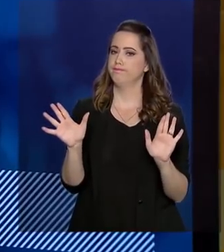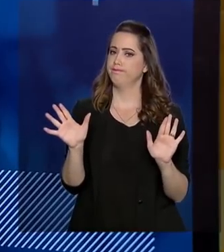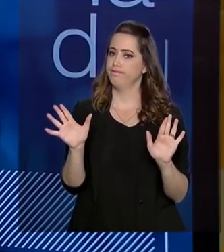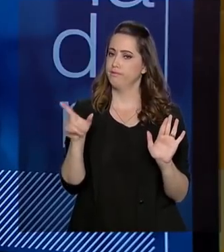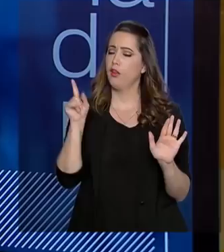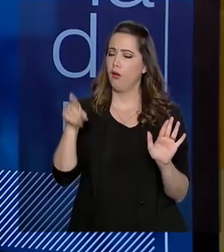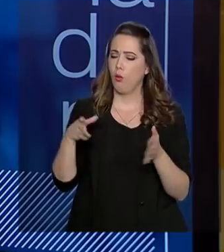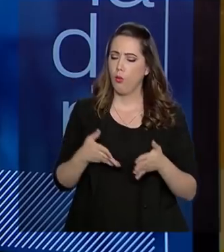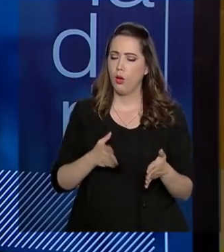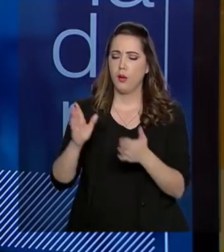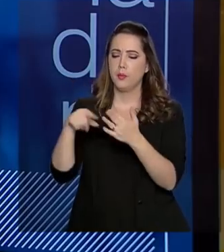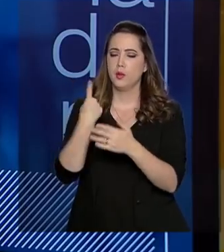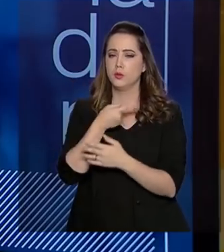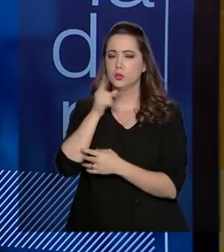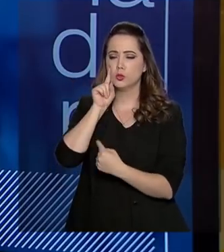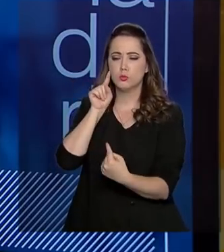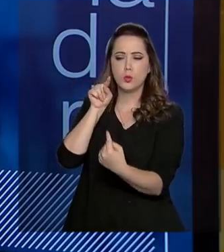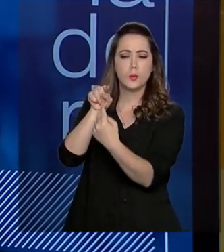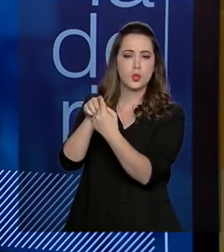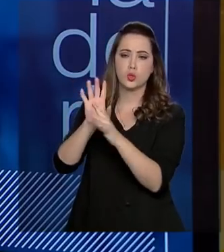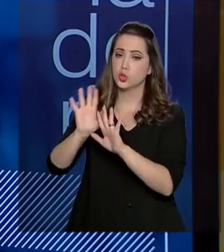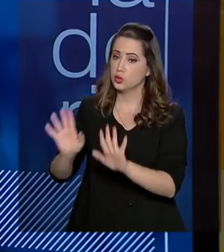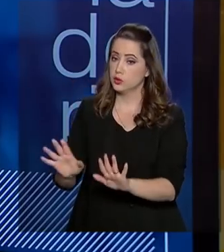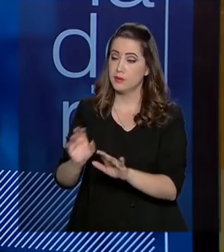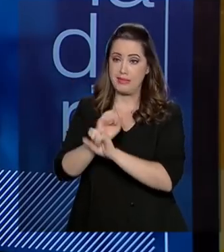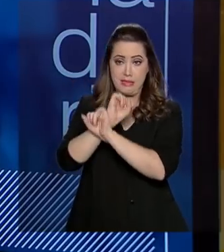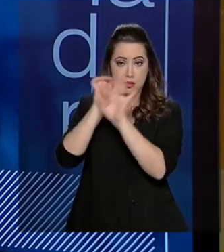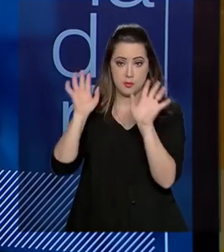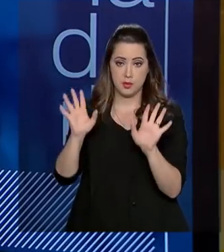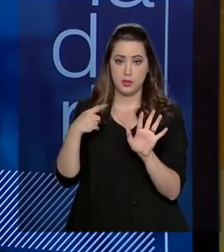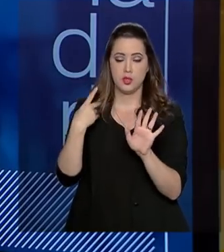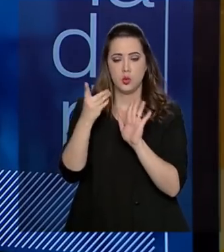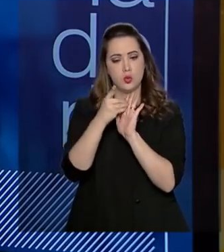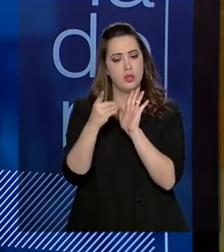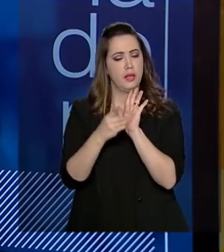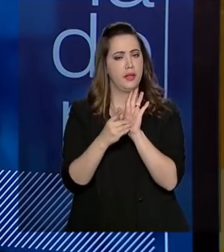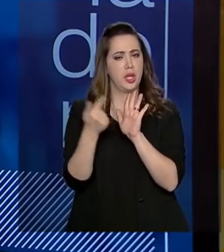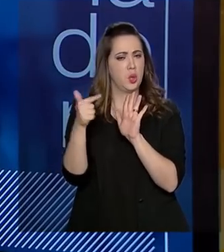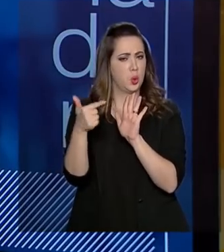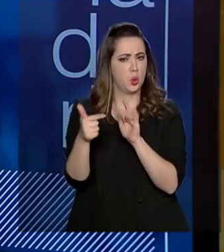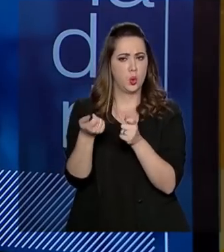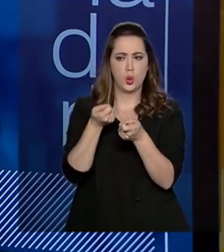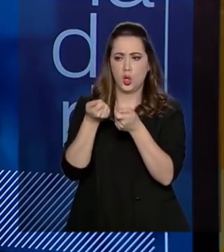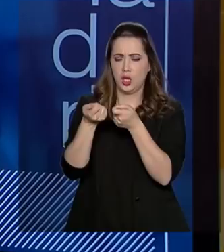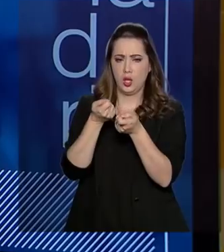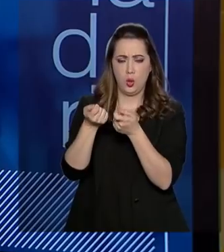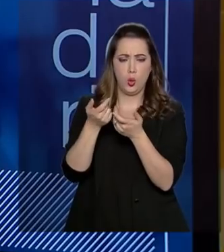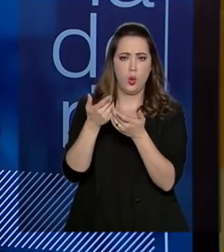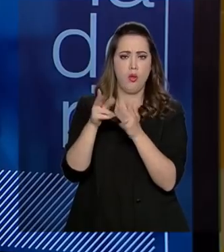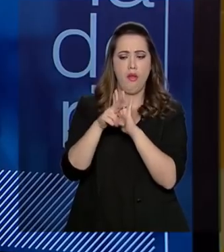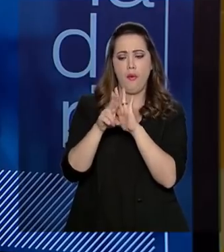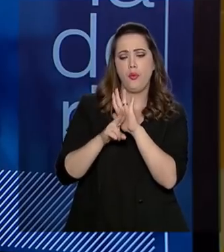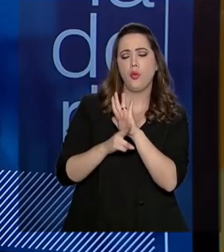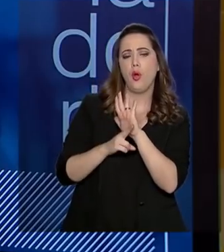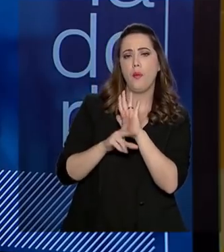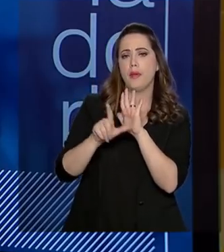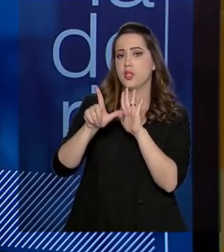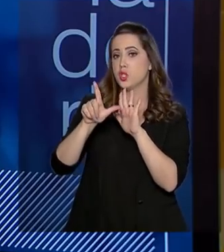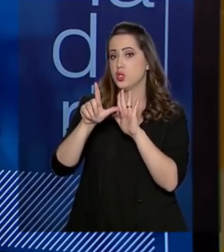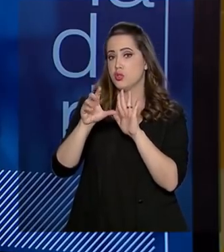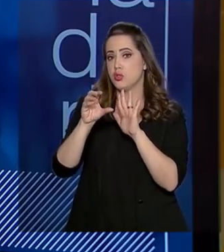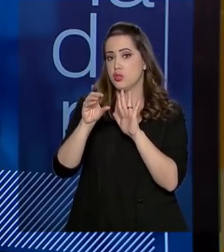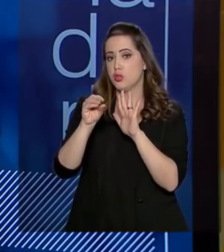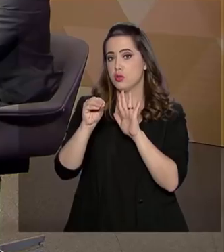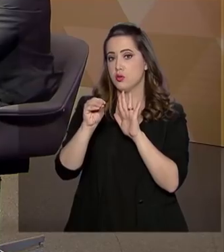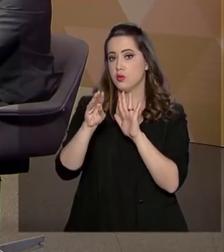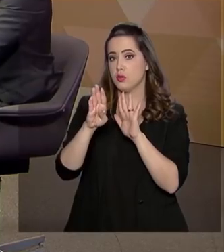é o caminho que a gente traçou. Na verdade, o decreto que nós vamos soltar não é de regulamentação de lobby, ele é de regulamentação... Da